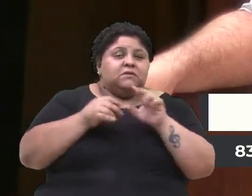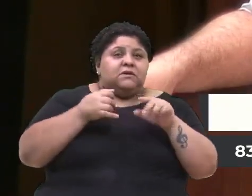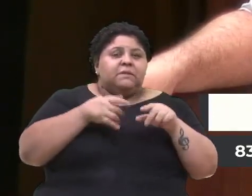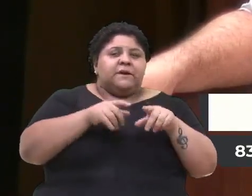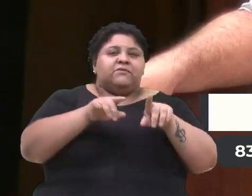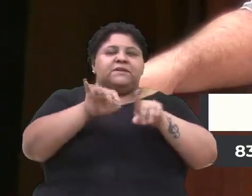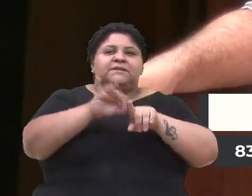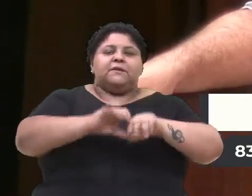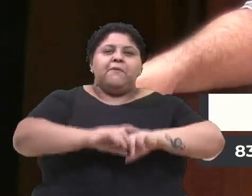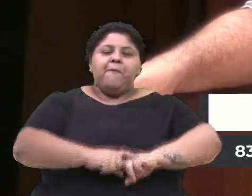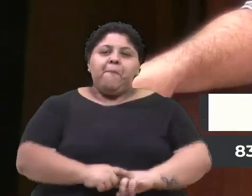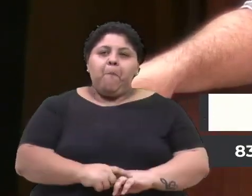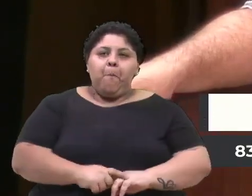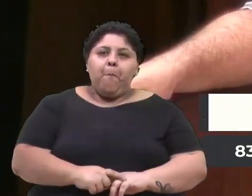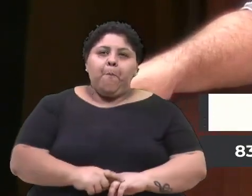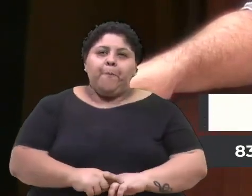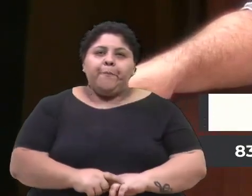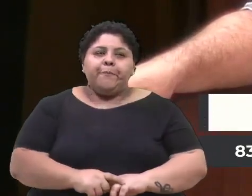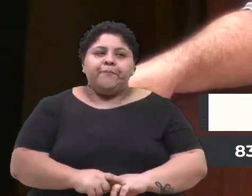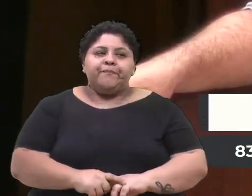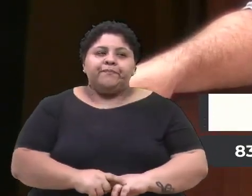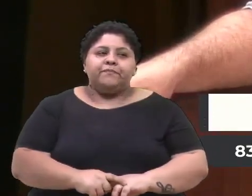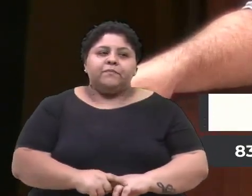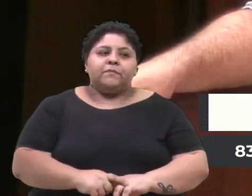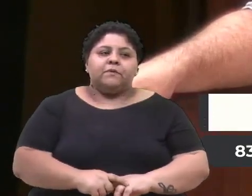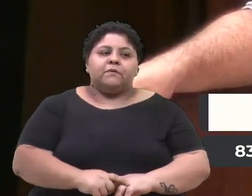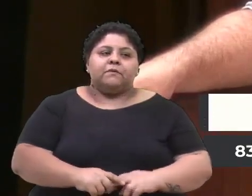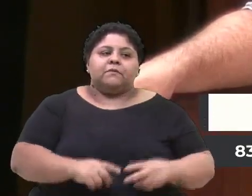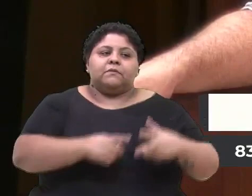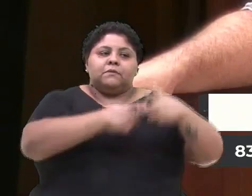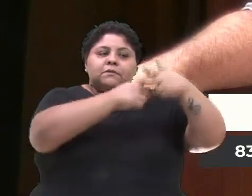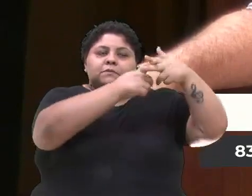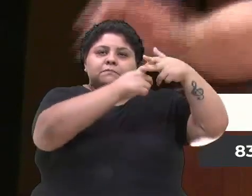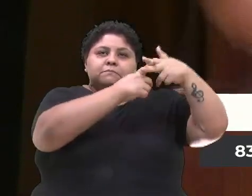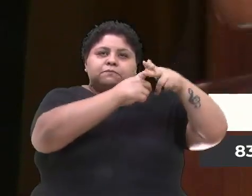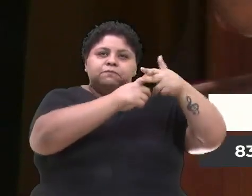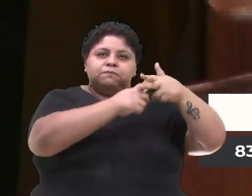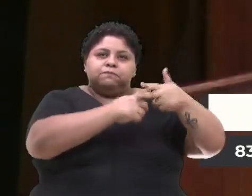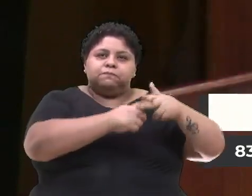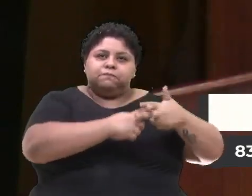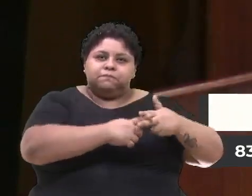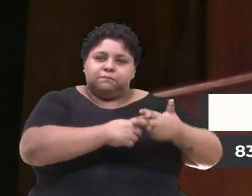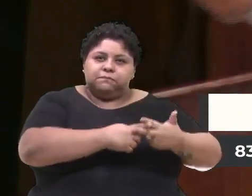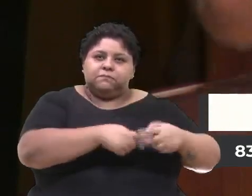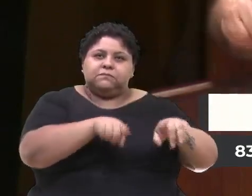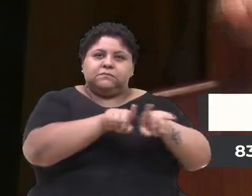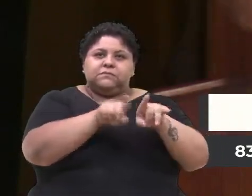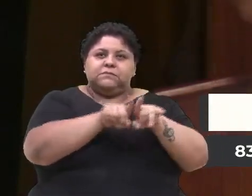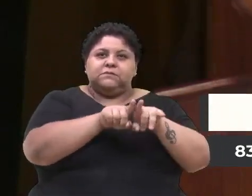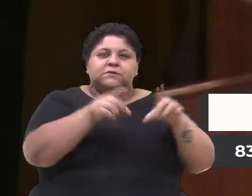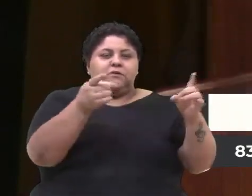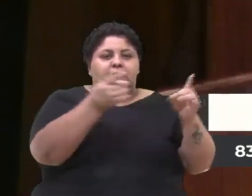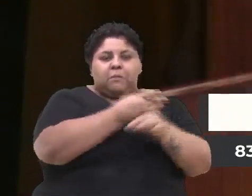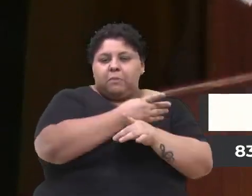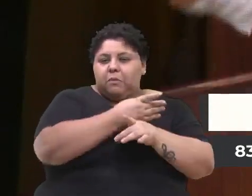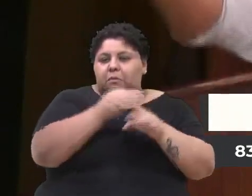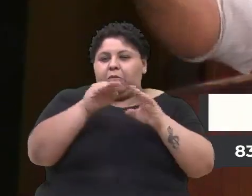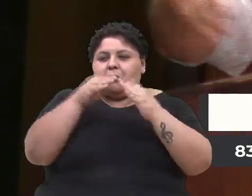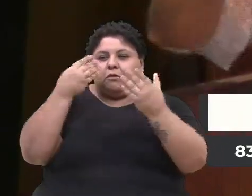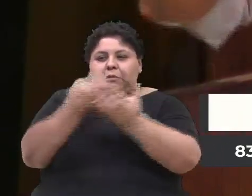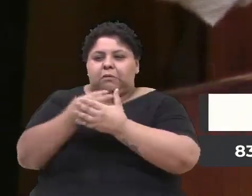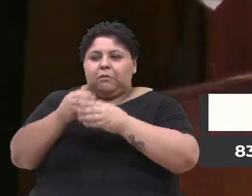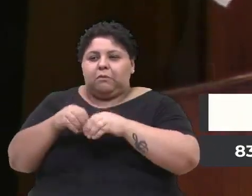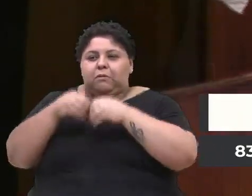delay e demora entre o projeto estar pronto e a escola ser entregue, em função de problemas em